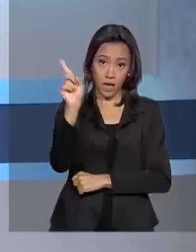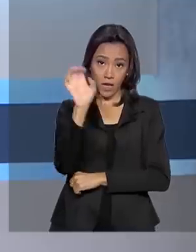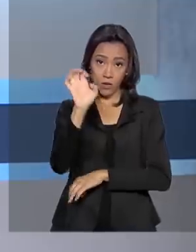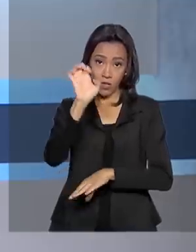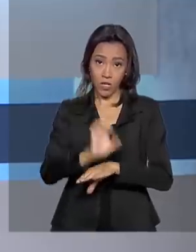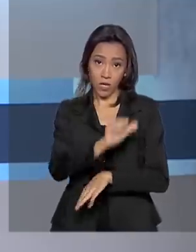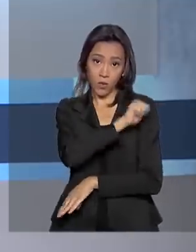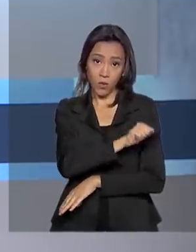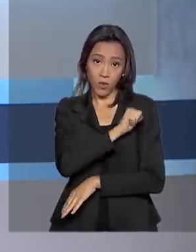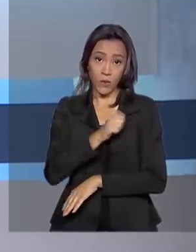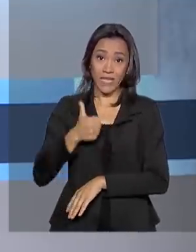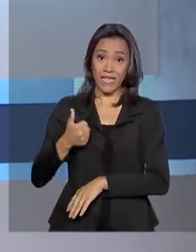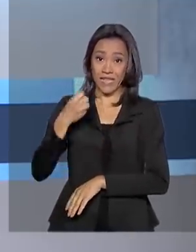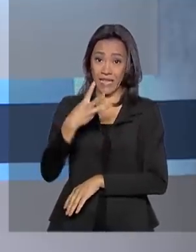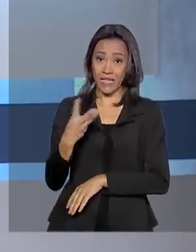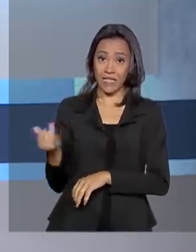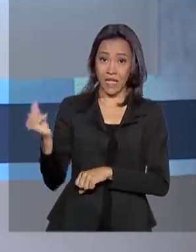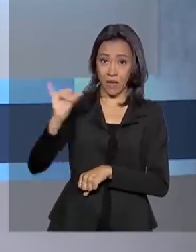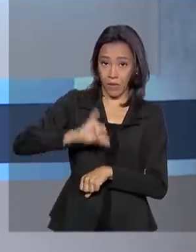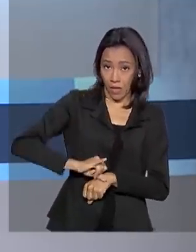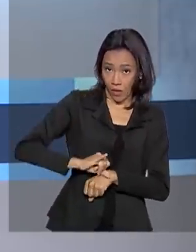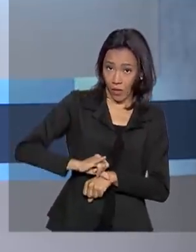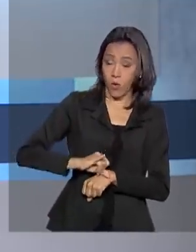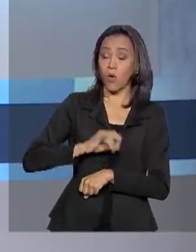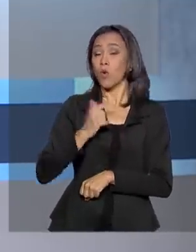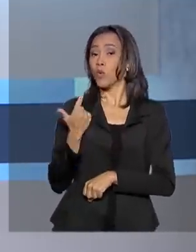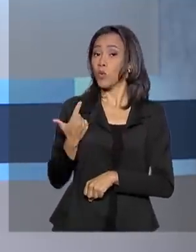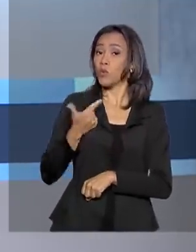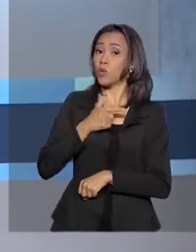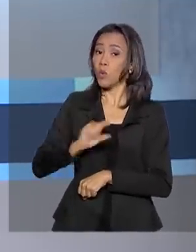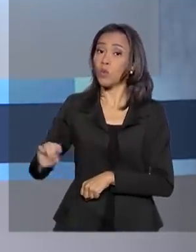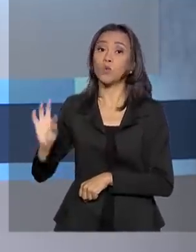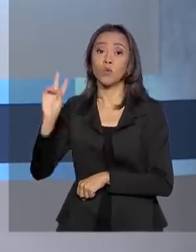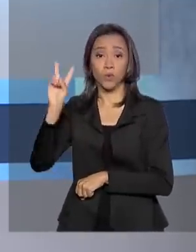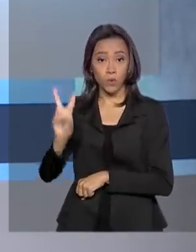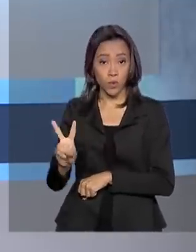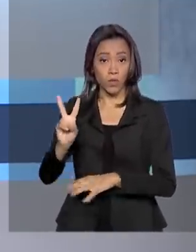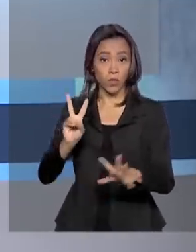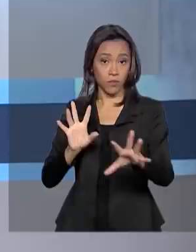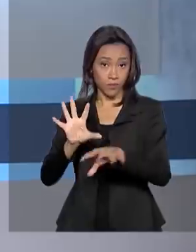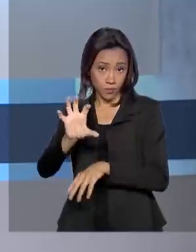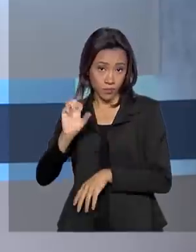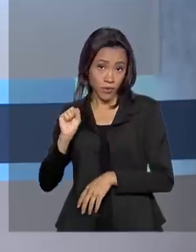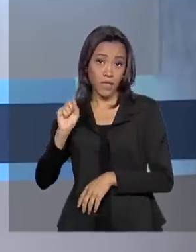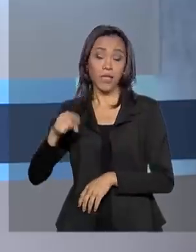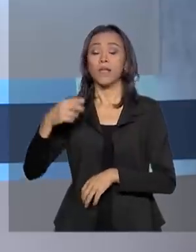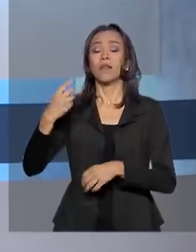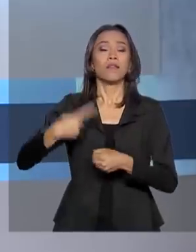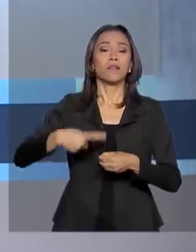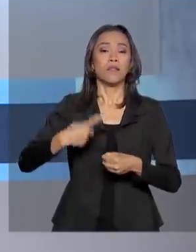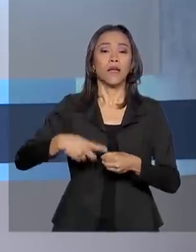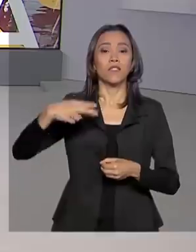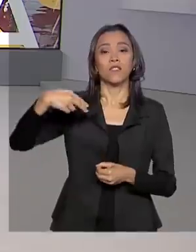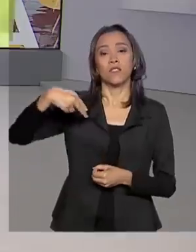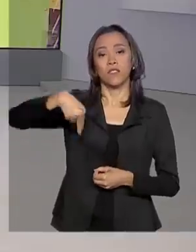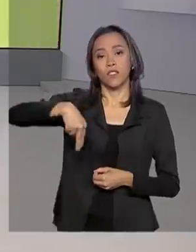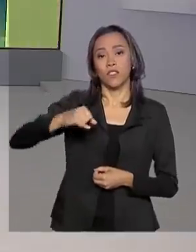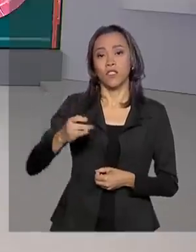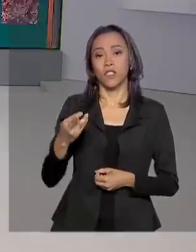13 na capital. Os outros dois casos confirmados foram registrados nas cidades de Niterói e Barra Mansa.